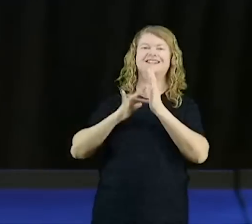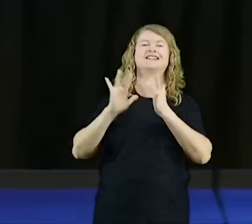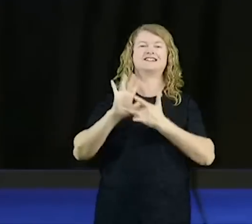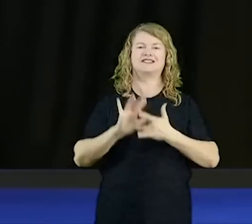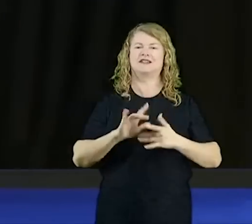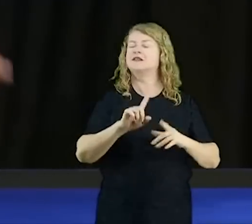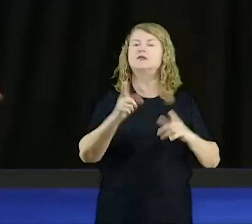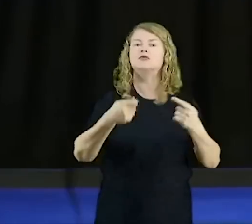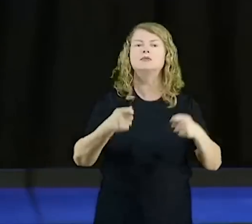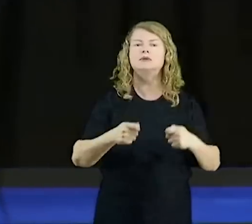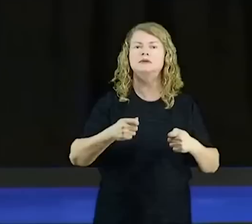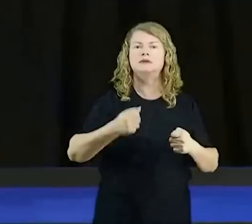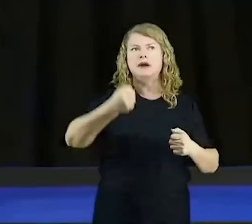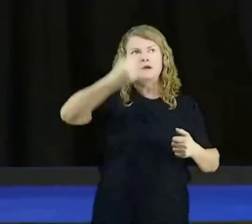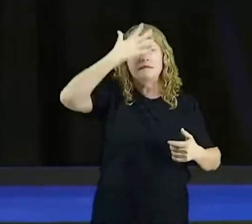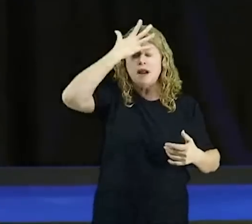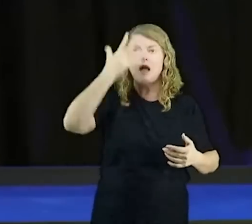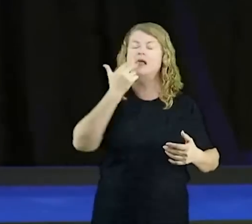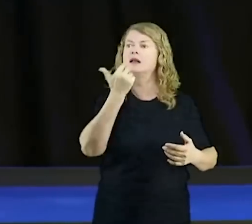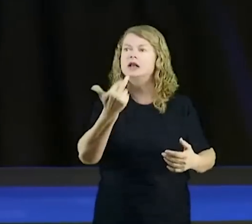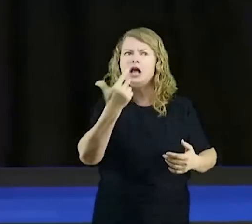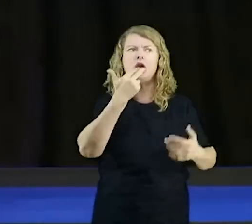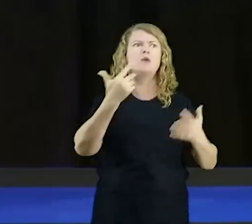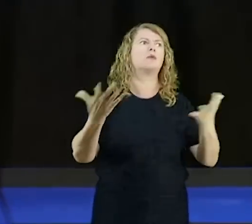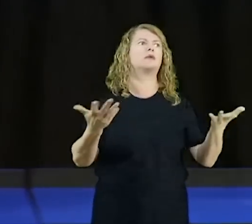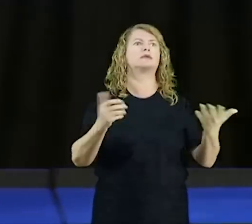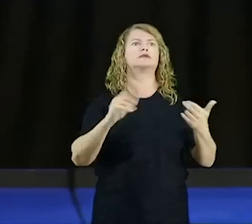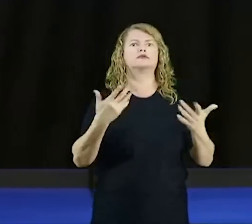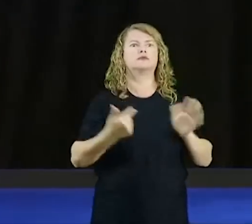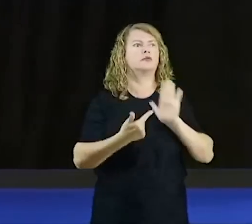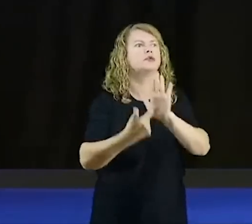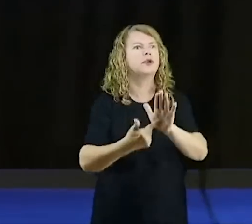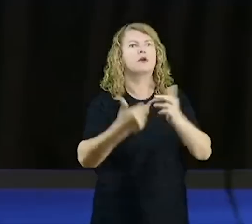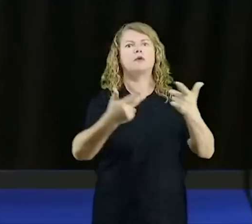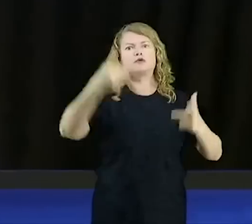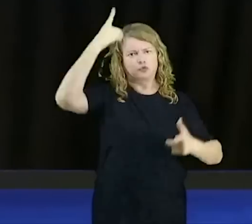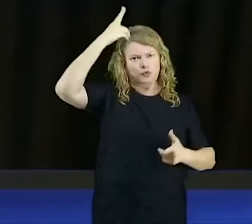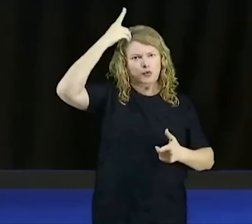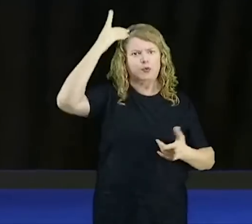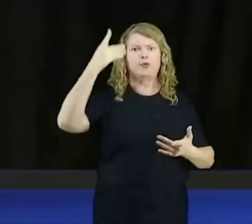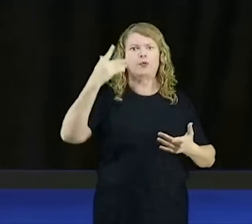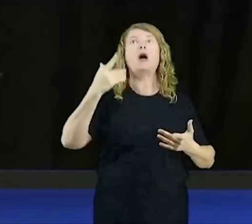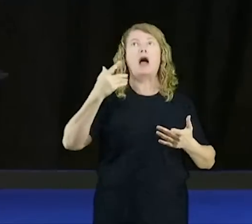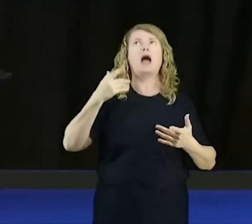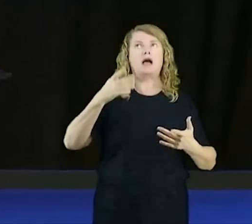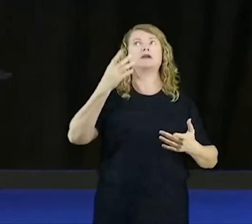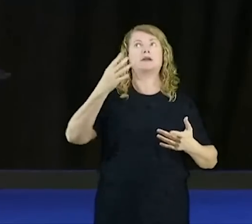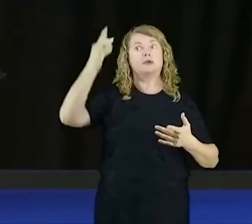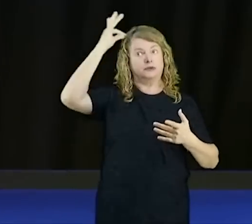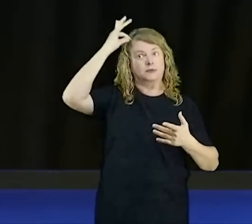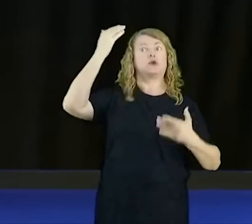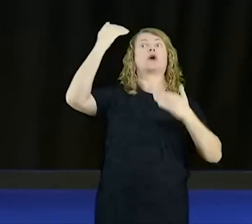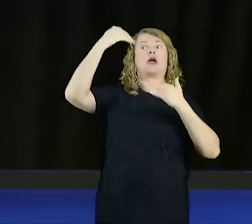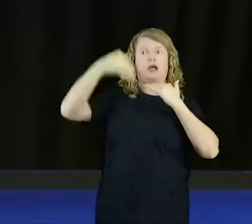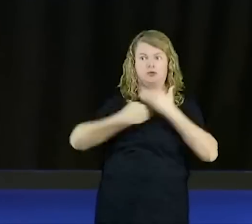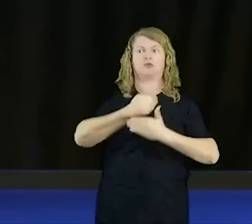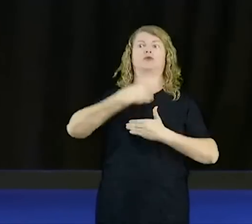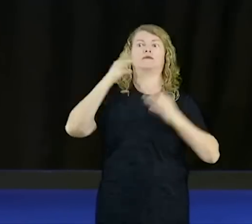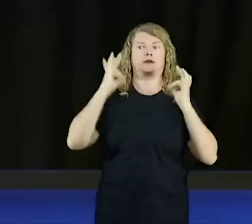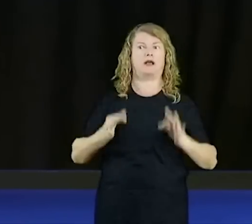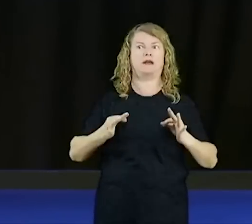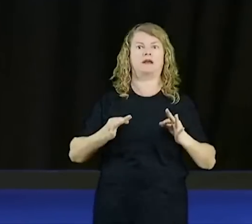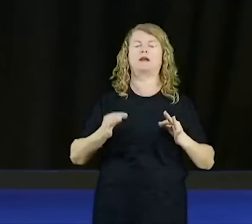precisa ter nenhuma manifestação, de dons aparentes, para achar, ou para saber que você está ou não,